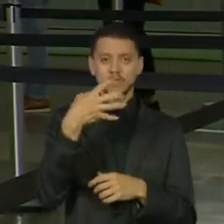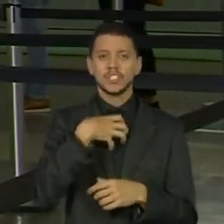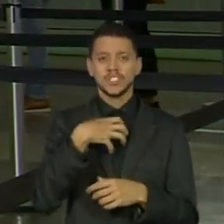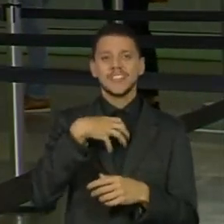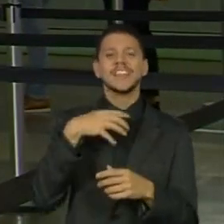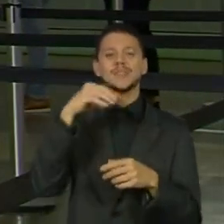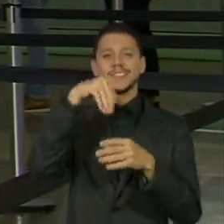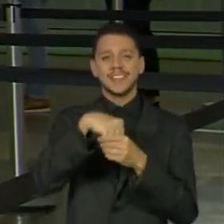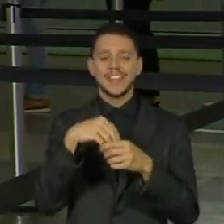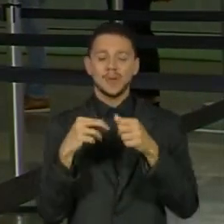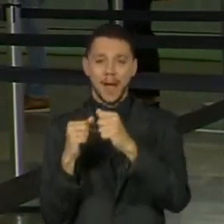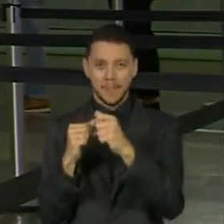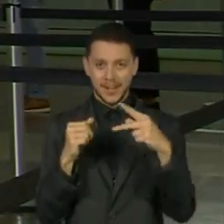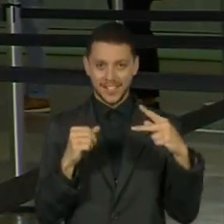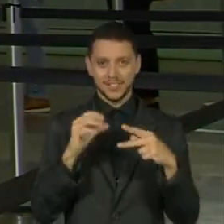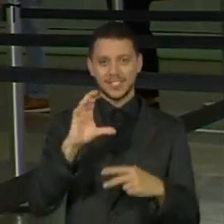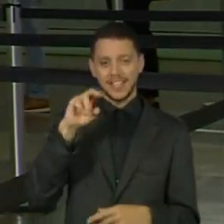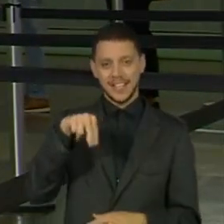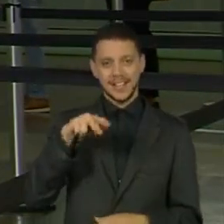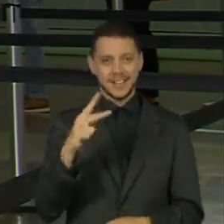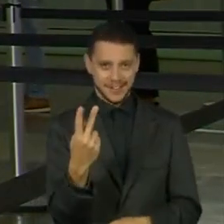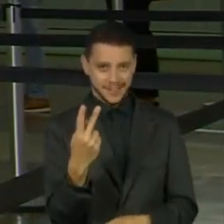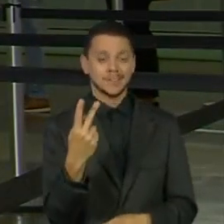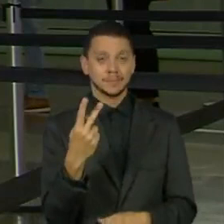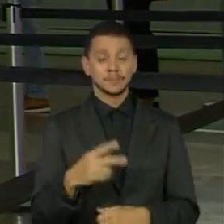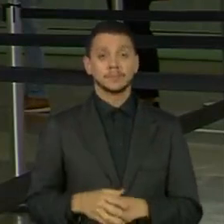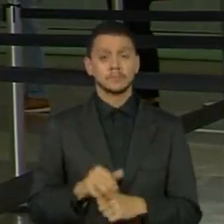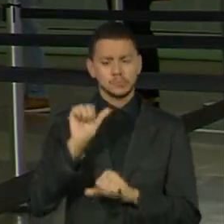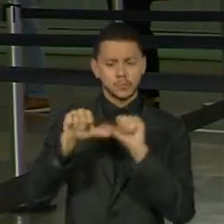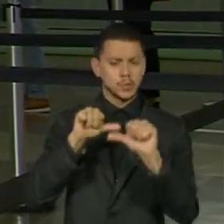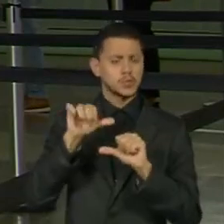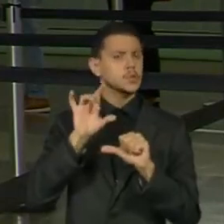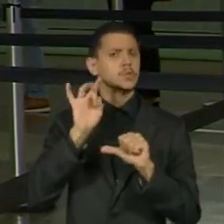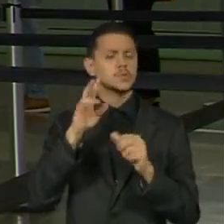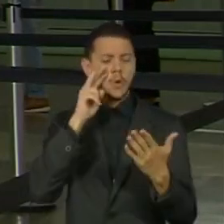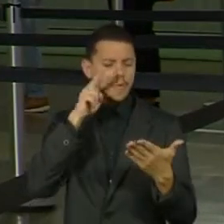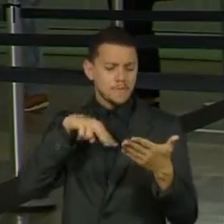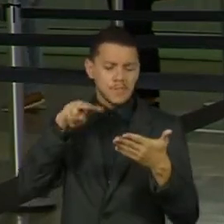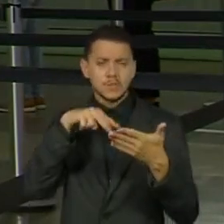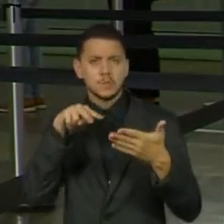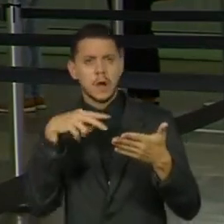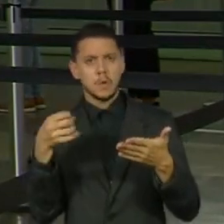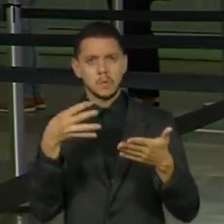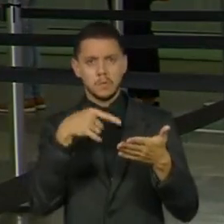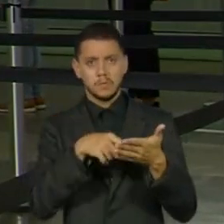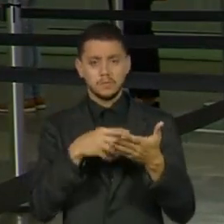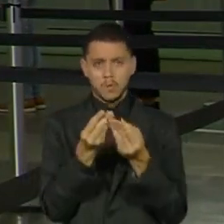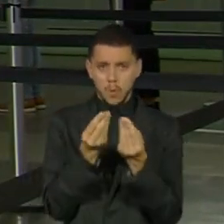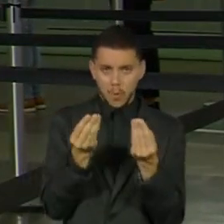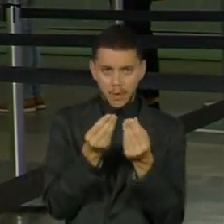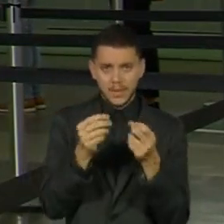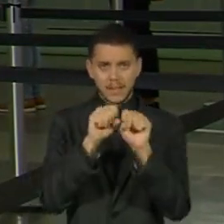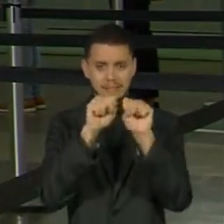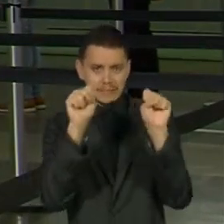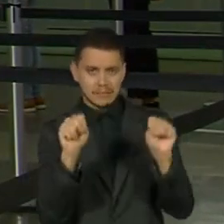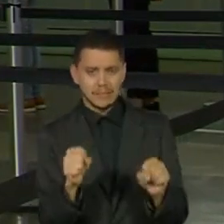através do aplicativo da CNH. Lembrando que as mudanças são só para a parte visual da nova carteira, validade e sistema de pontos da CNH.